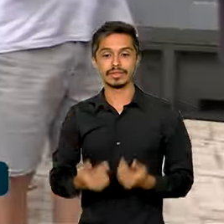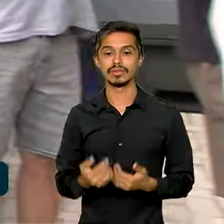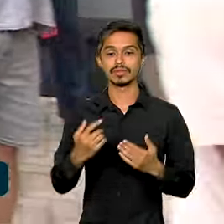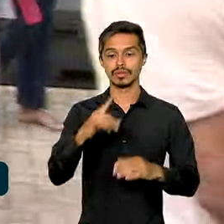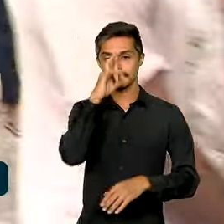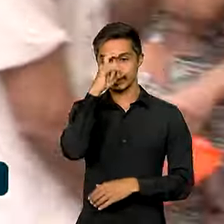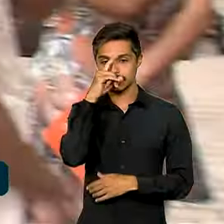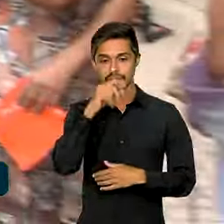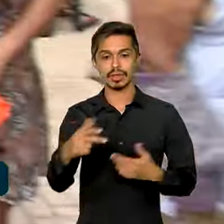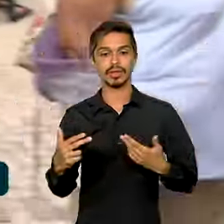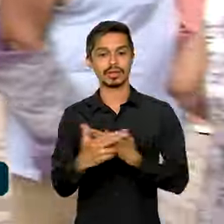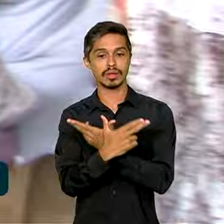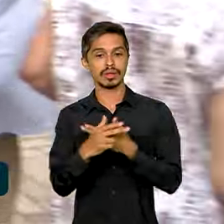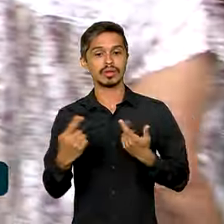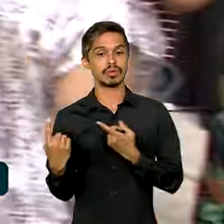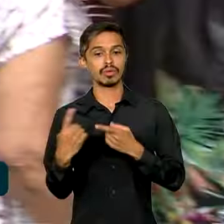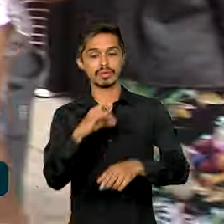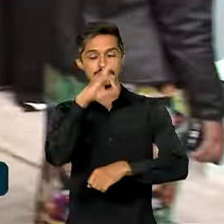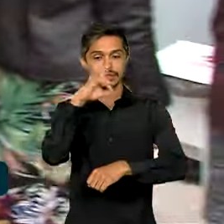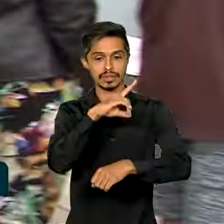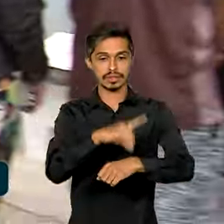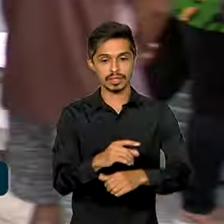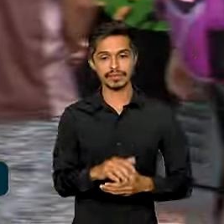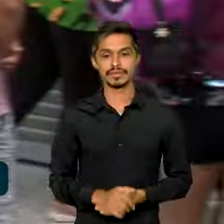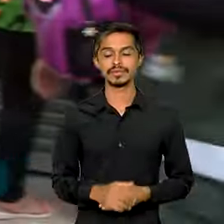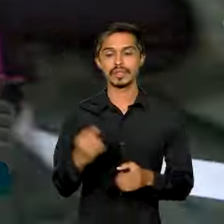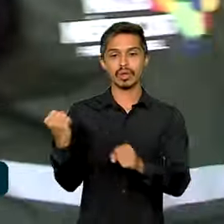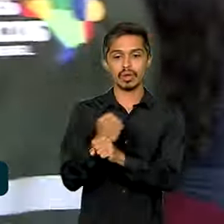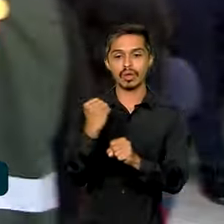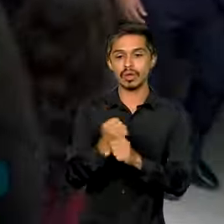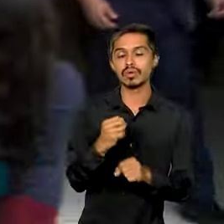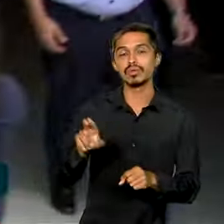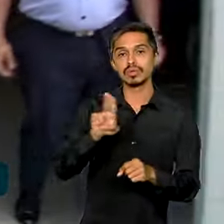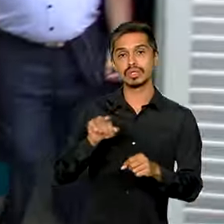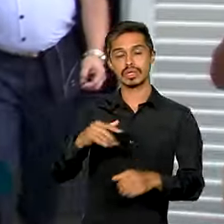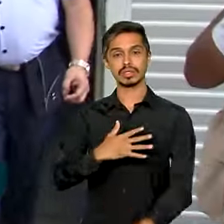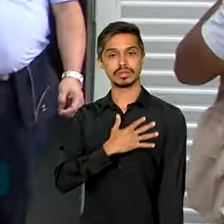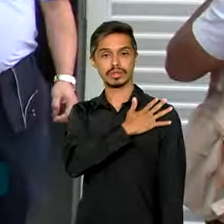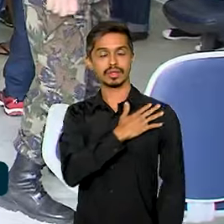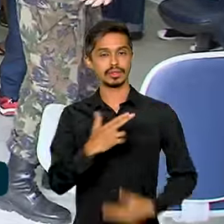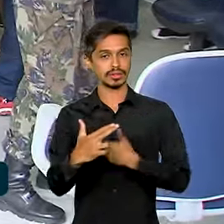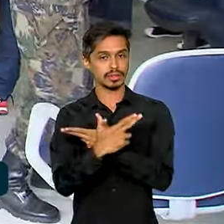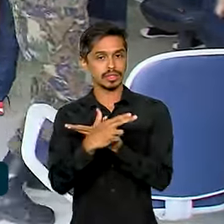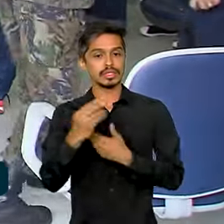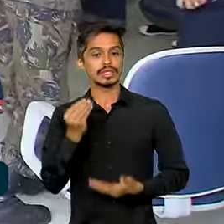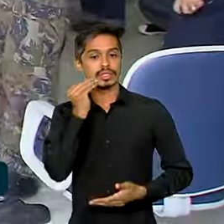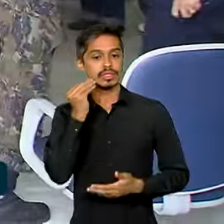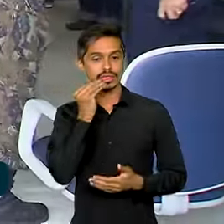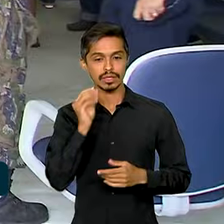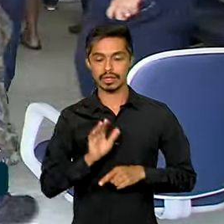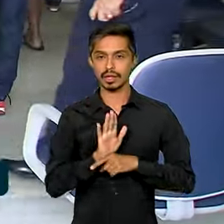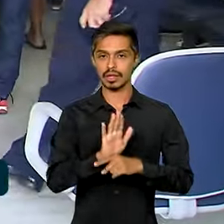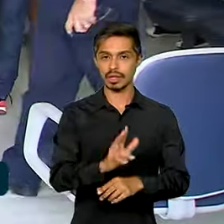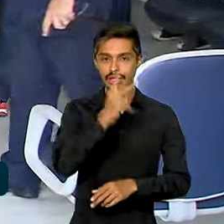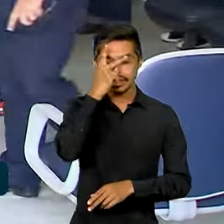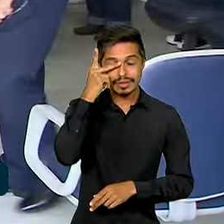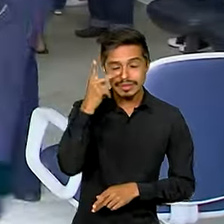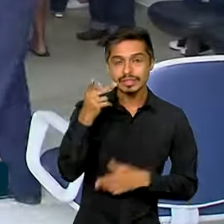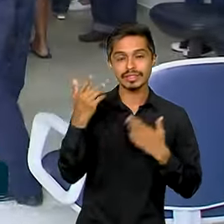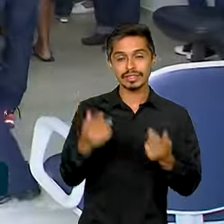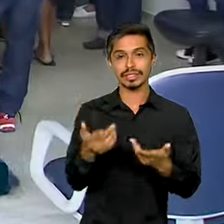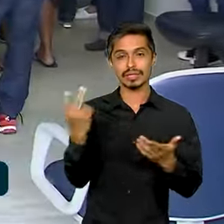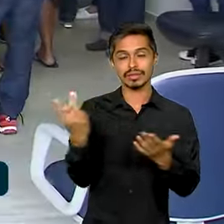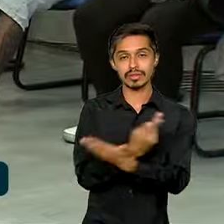Campanha para Combate à Dengue. A estrutura foi construída por militares da aeronáutica para dar assistência a pacientes com a